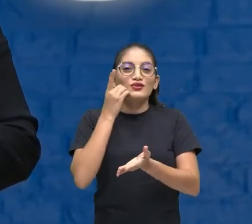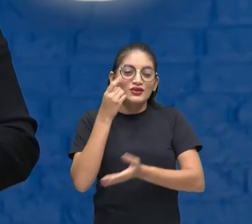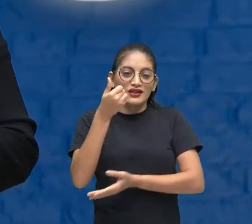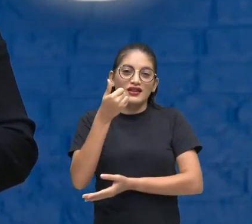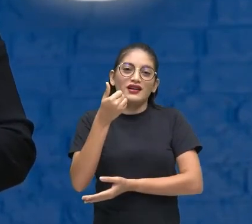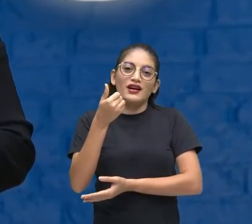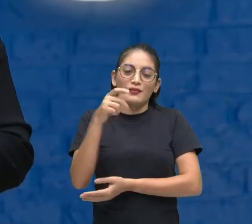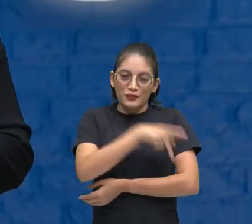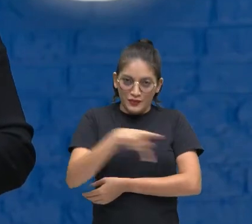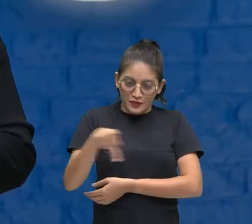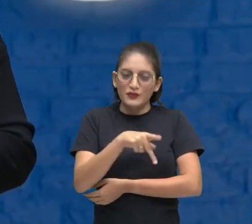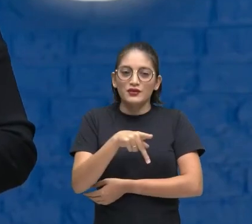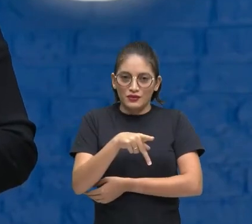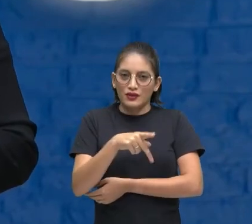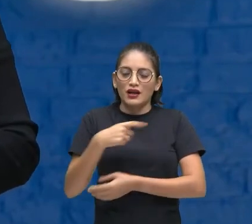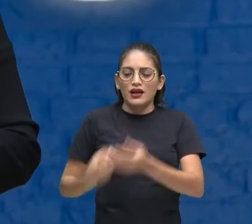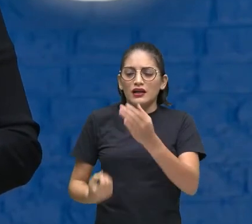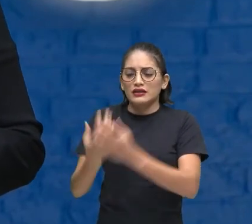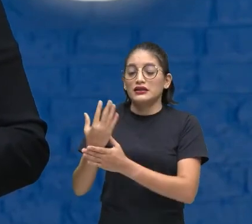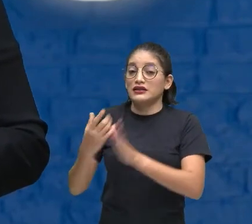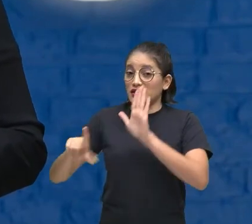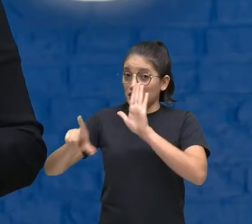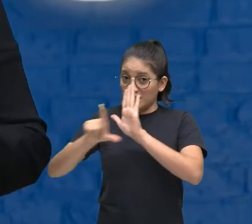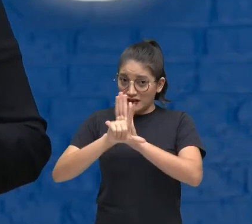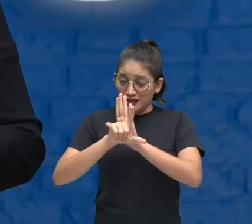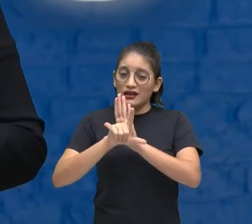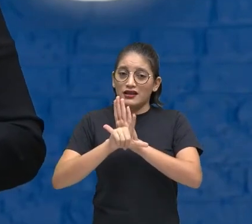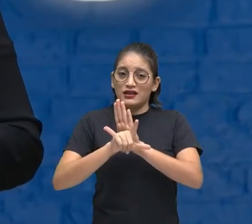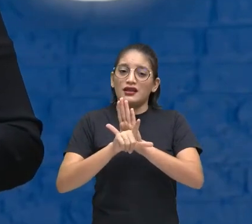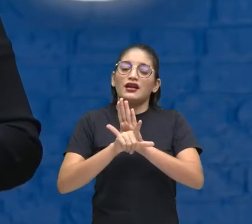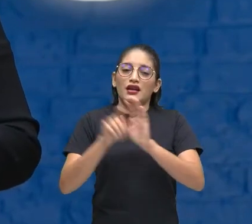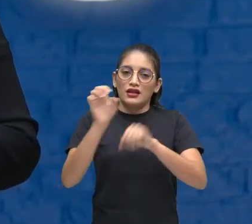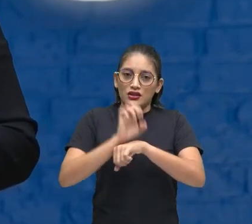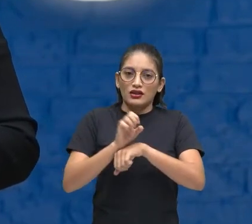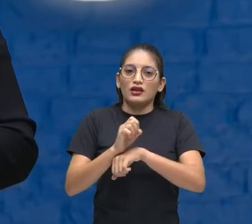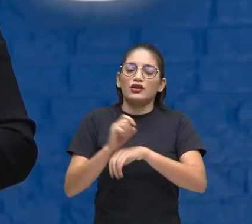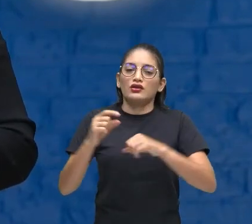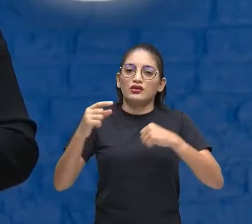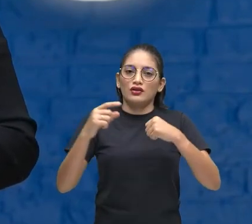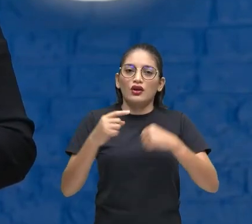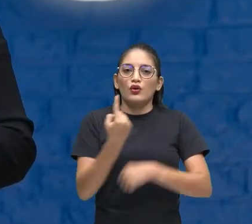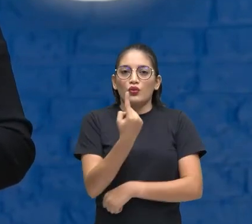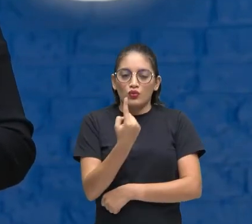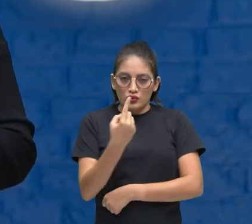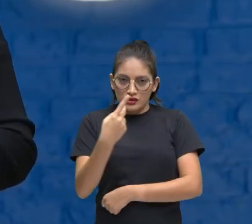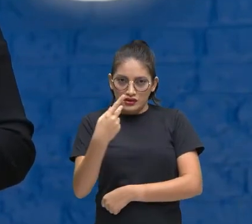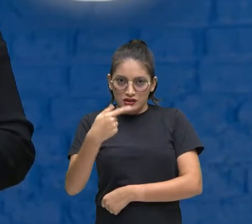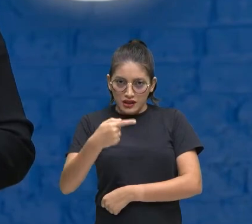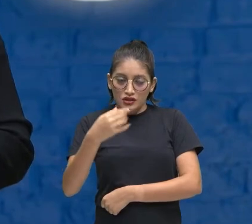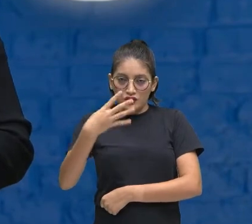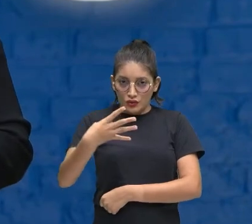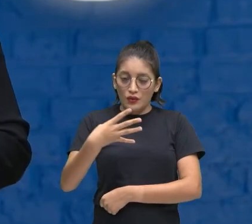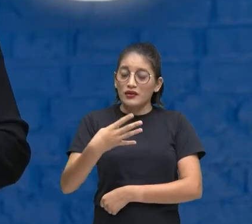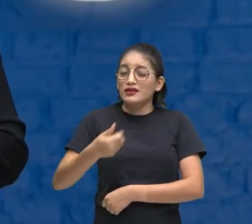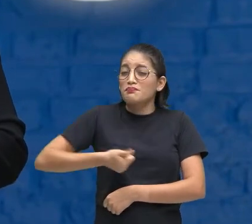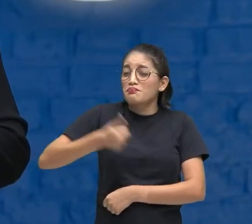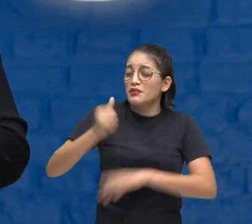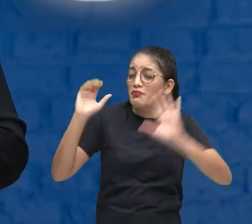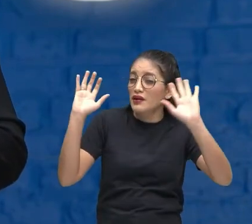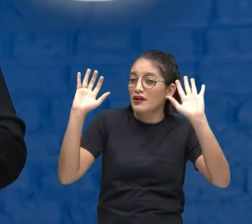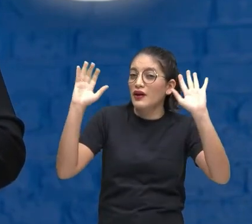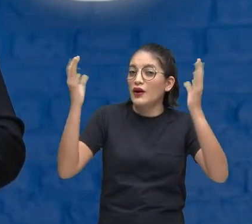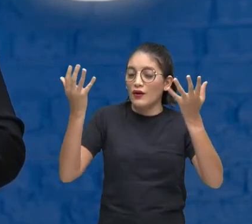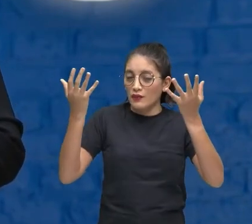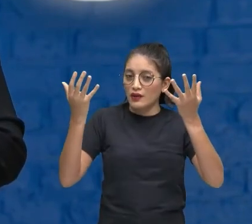Que deu origem ao projeto de lei Estadual Número 174 Né E teve a sua primeira comemoração